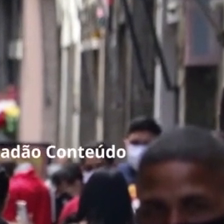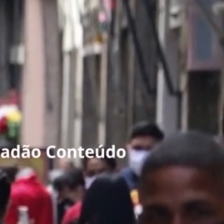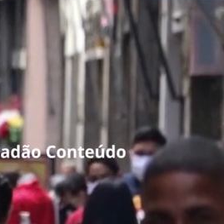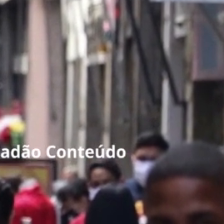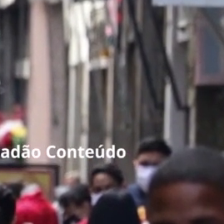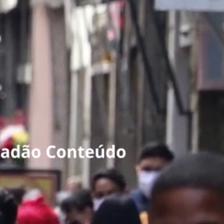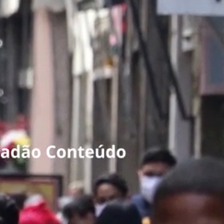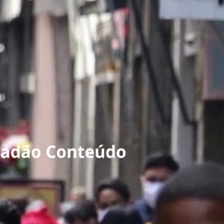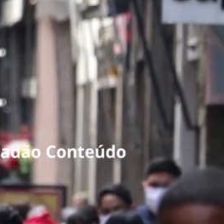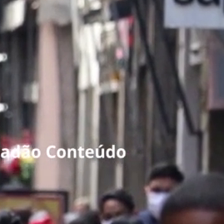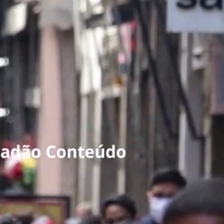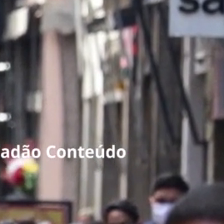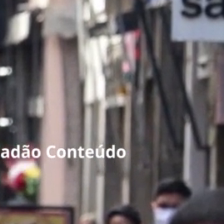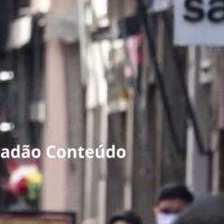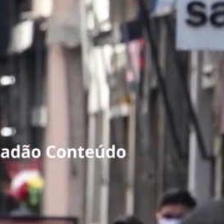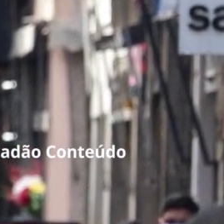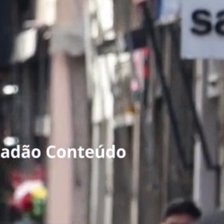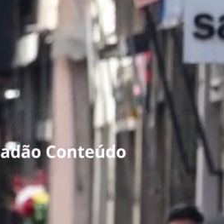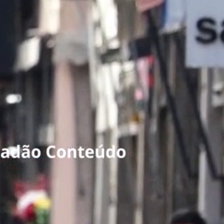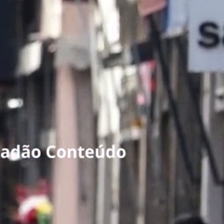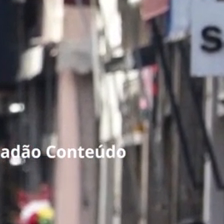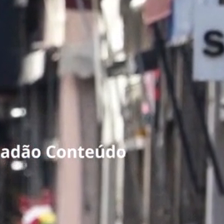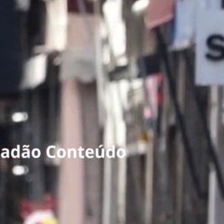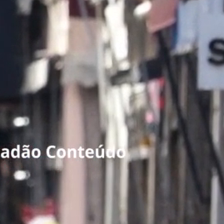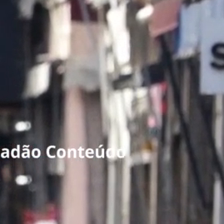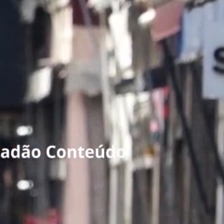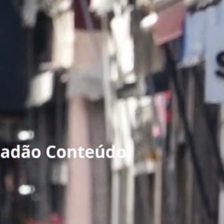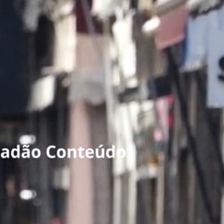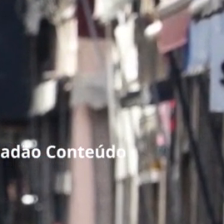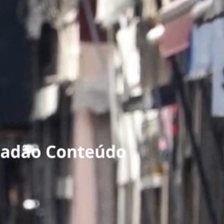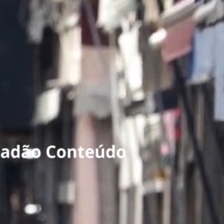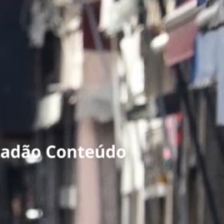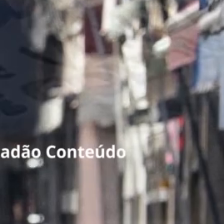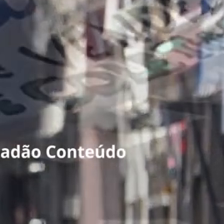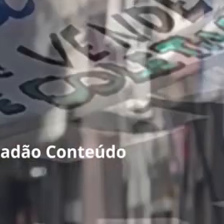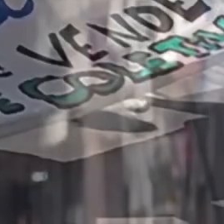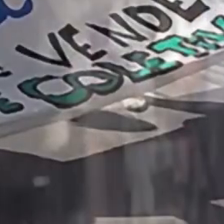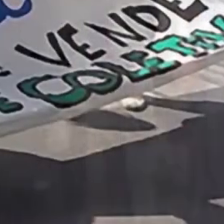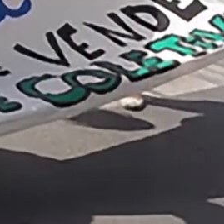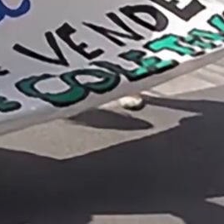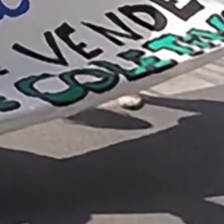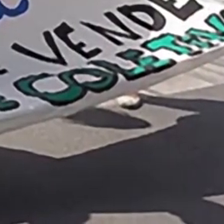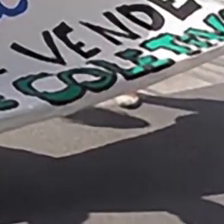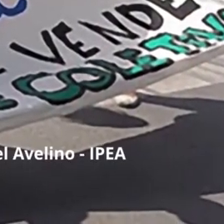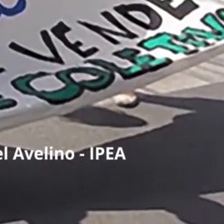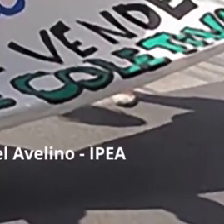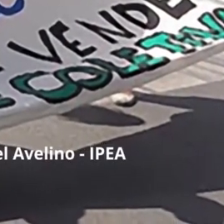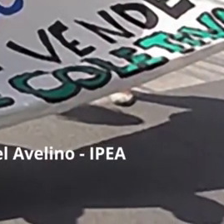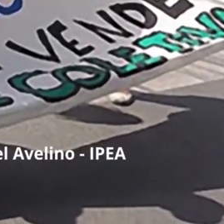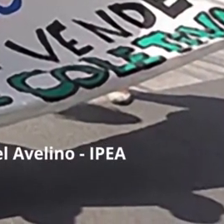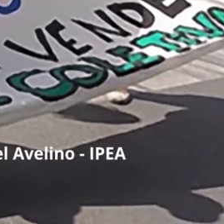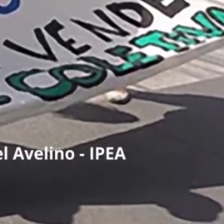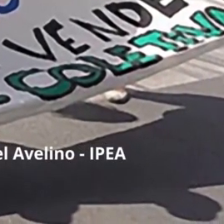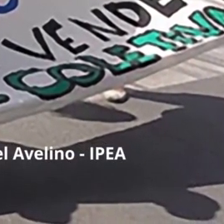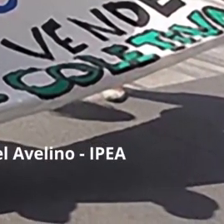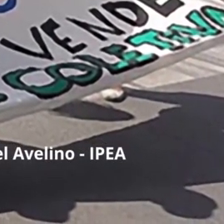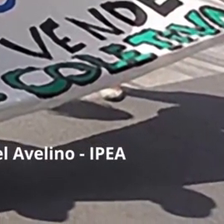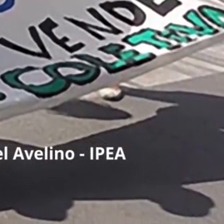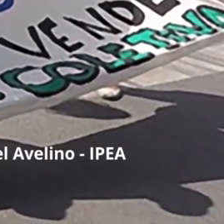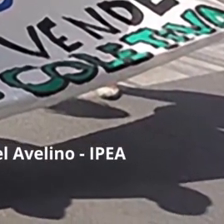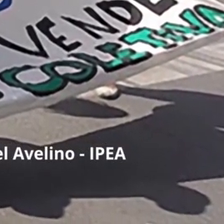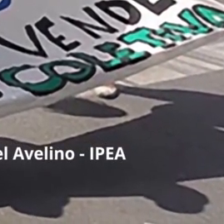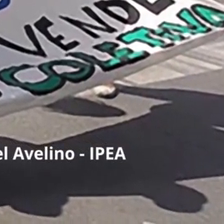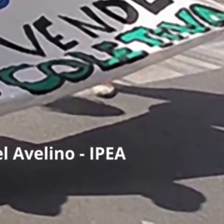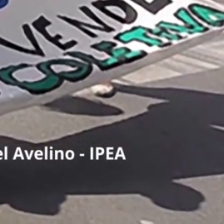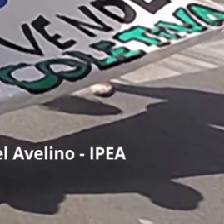de poderes na democracia e aos laços sociais. Uma postura crítica e engajada é necessária, não apenas no